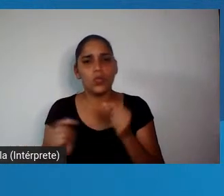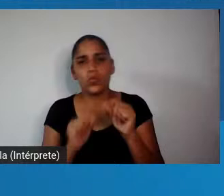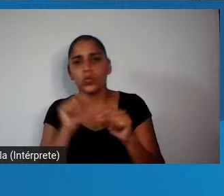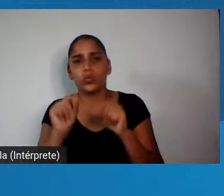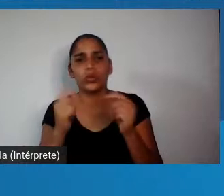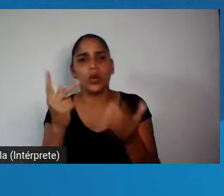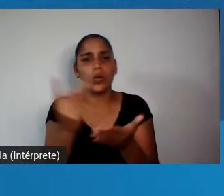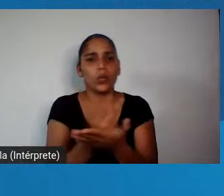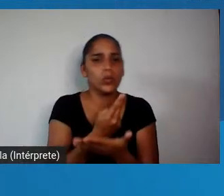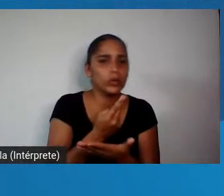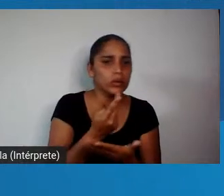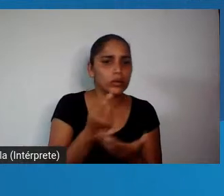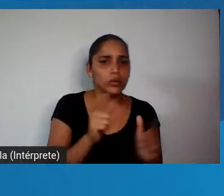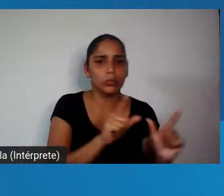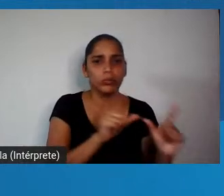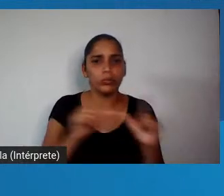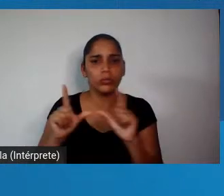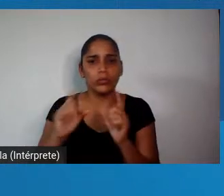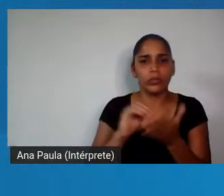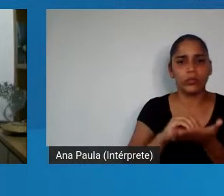porque ele não está aqui conosco,